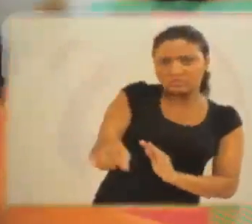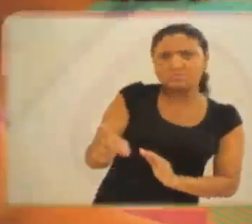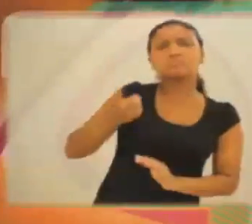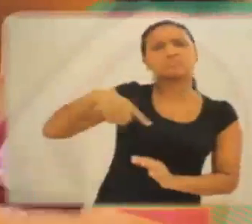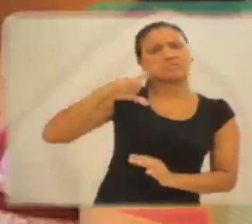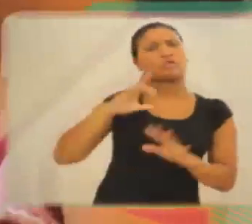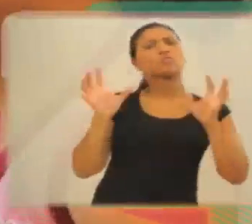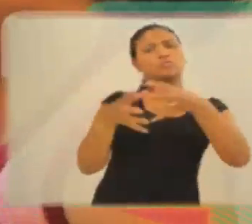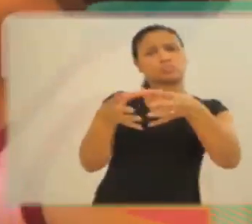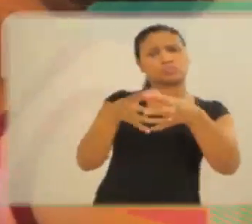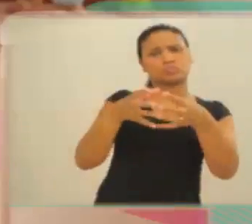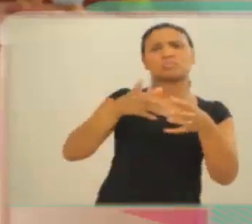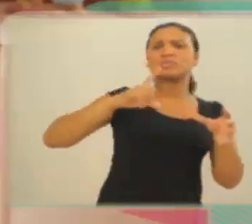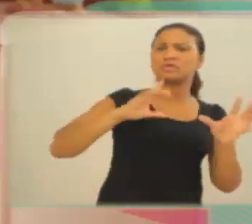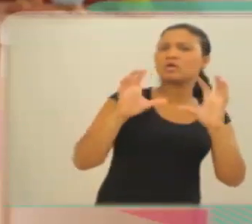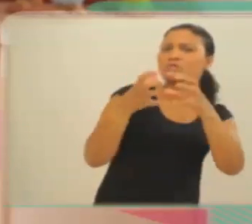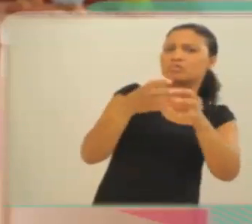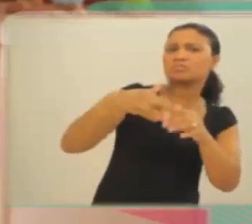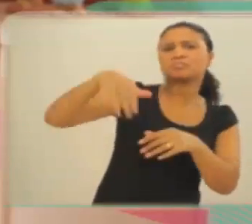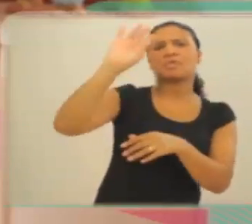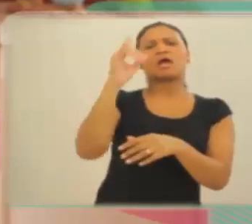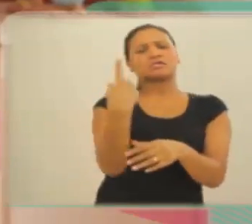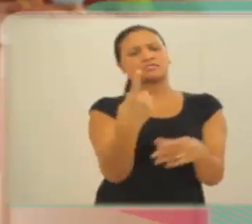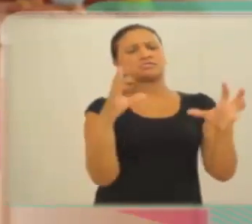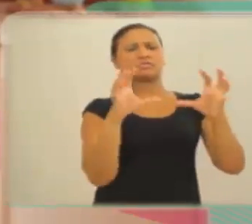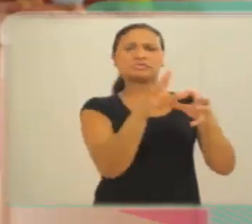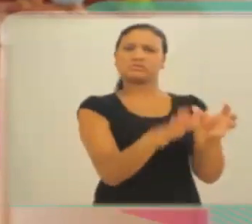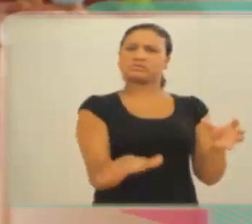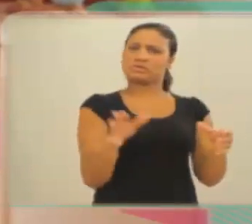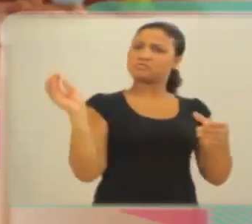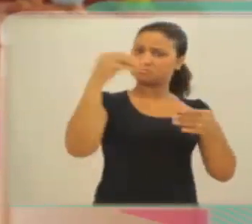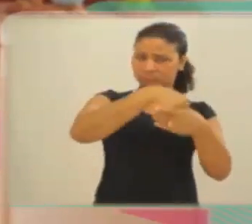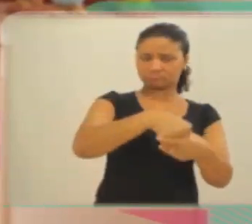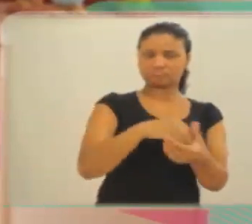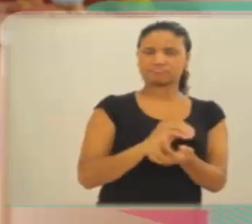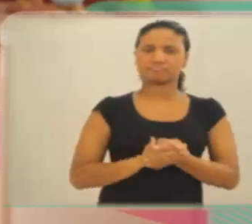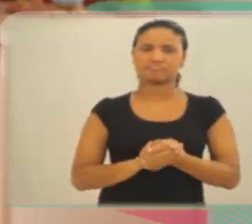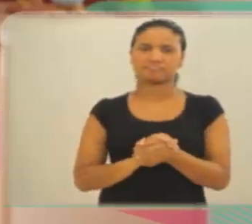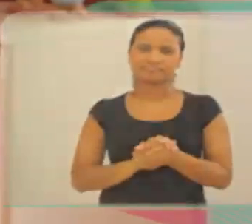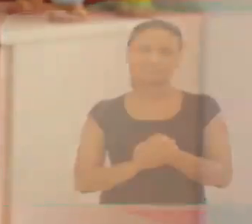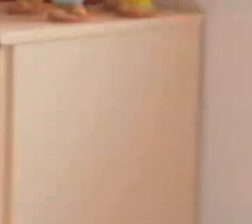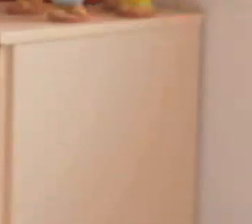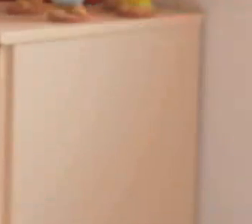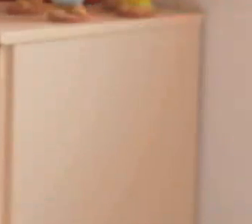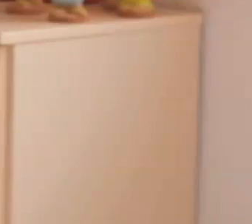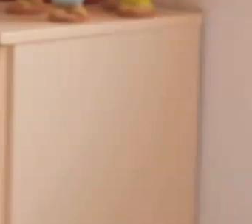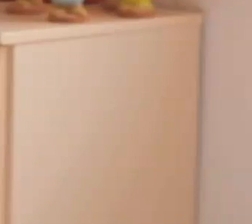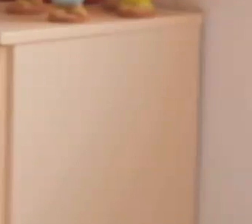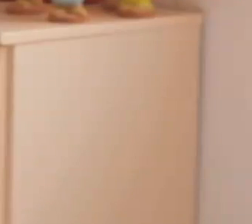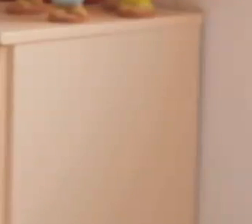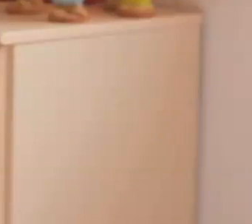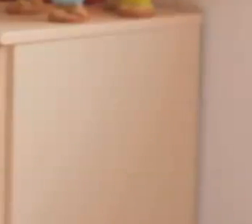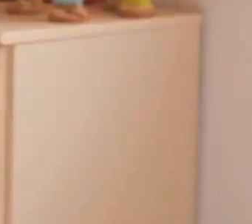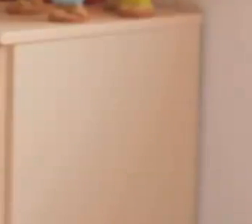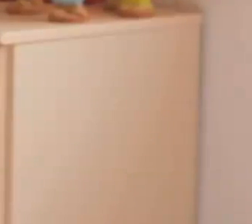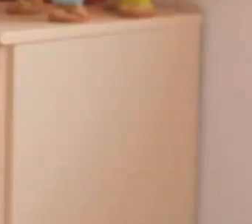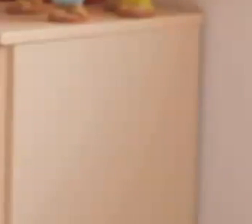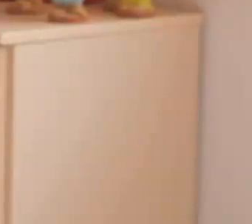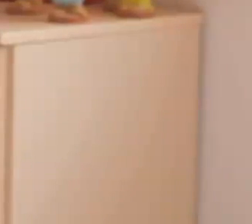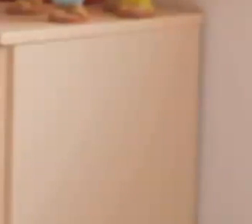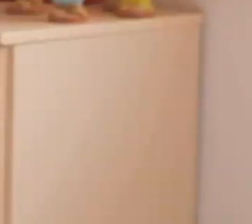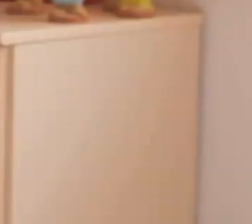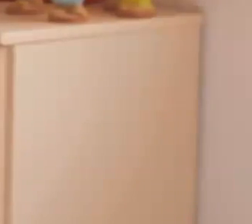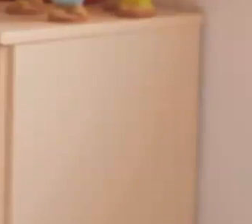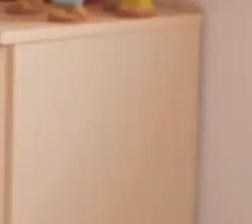inclusiva. Nós hoje temos praticamente uma criança com algum tipo de necessidade especial em quase todas as nossas turmas e em algumas turmas